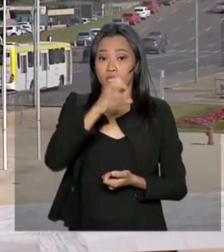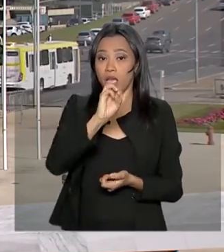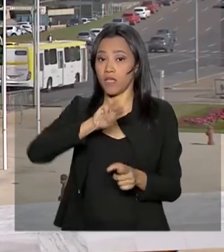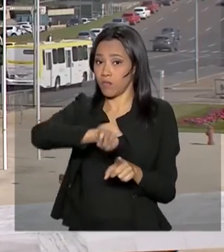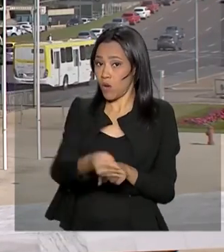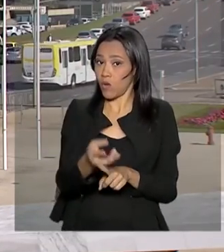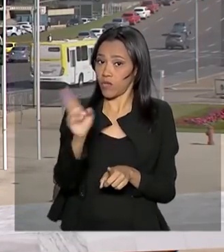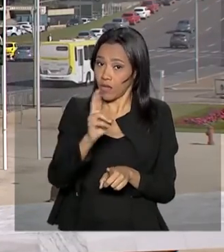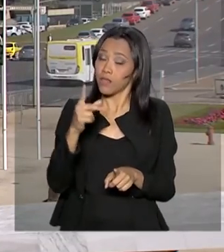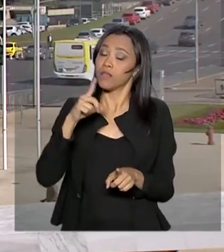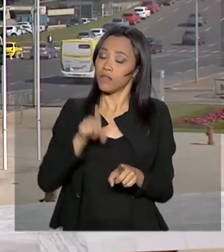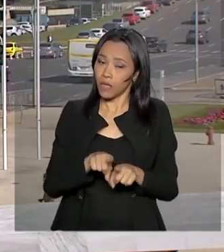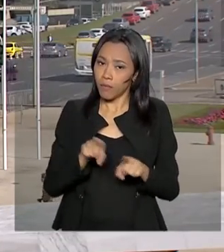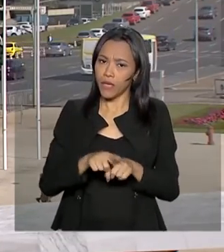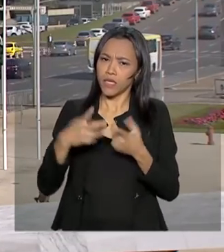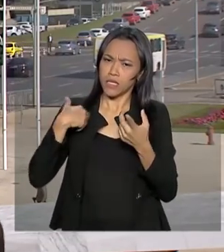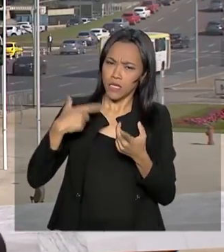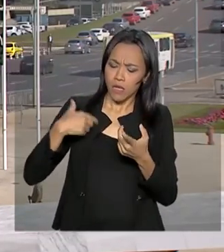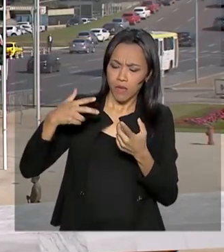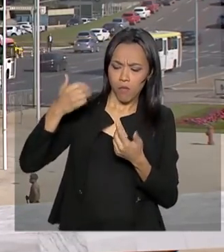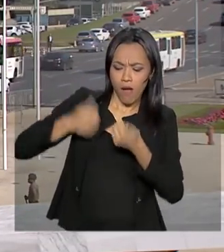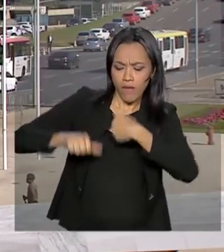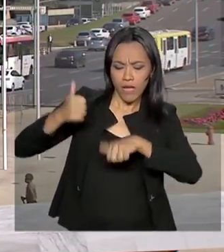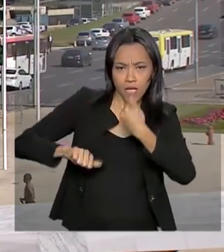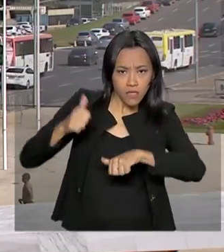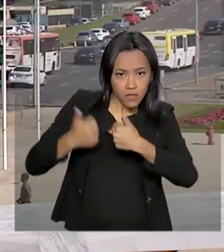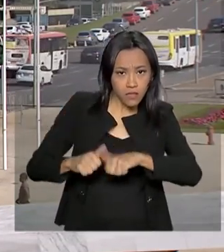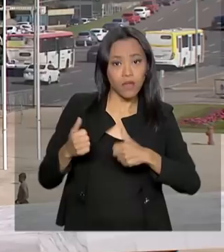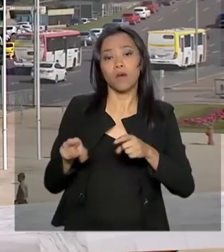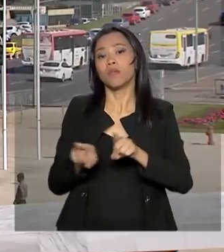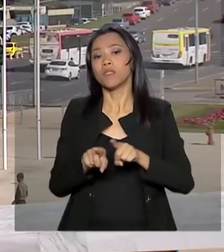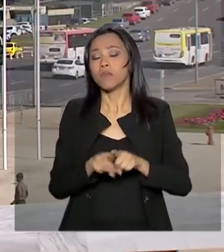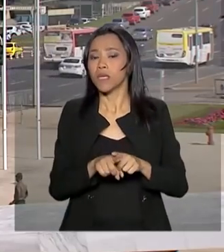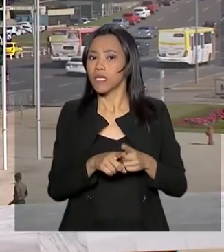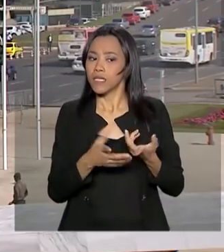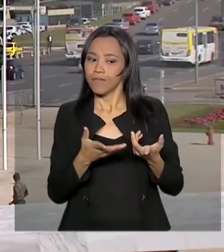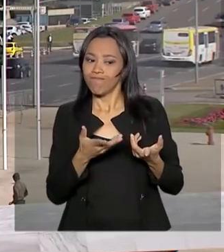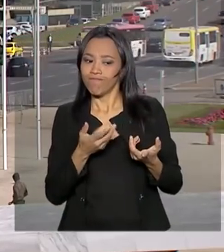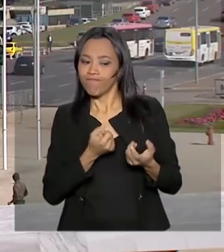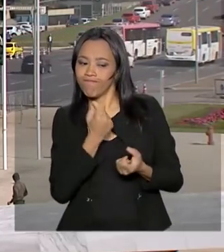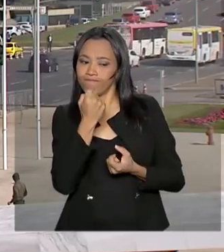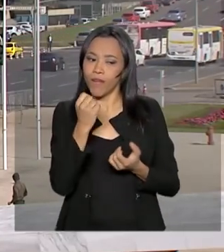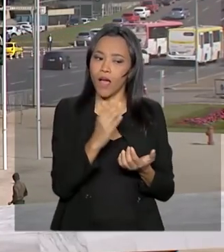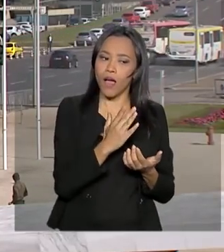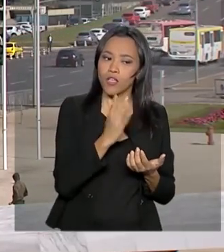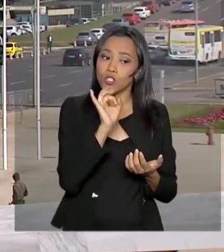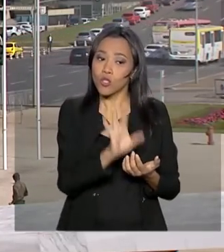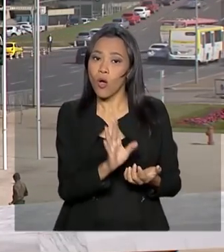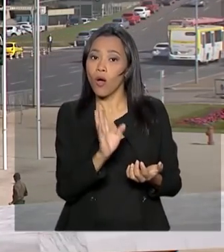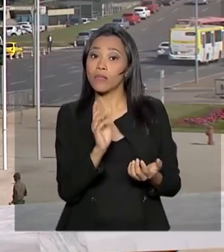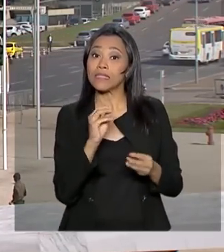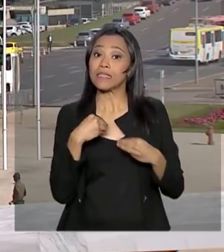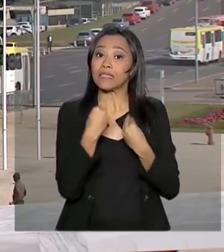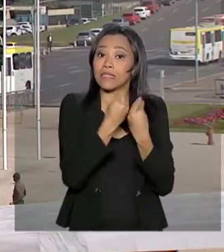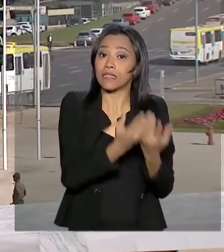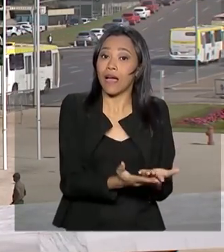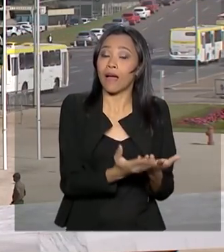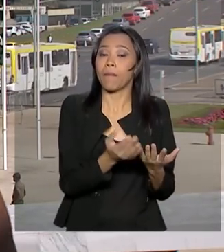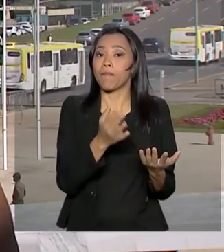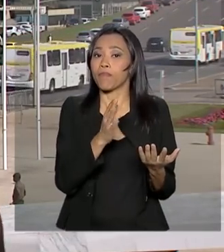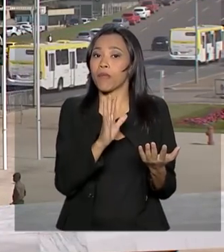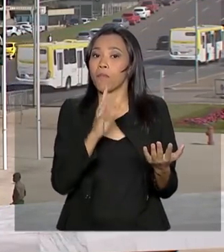revisão dos benefícios dos segurados e também a restrição do pagamento de auxílio-reclusão apenas a presos em regime